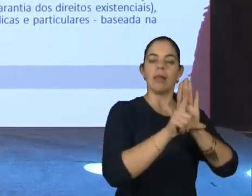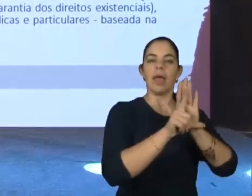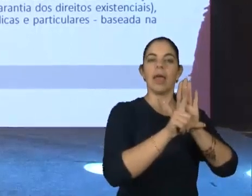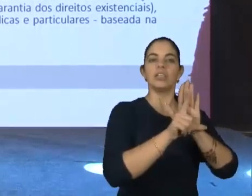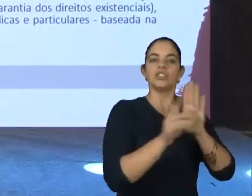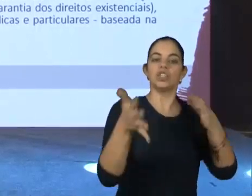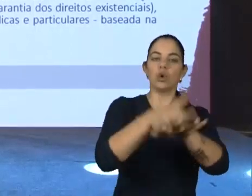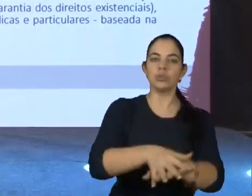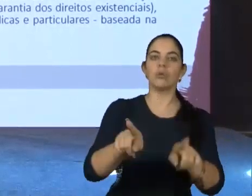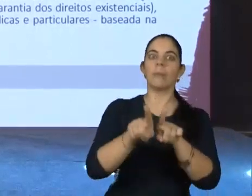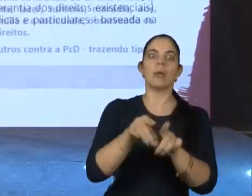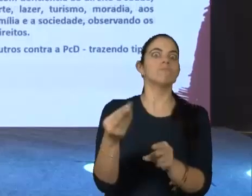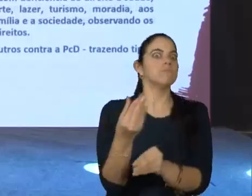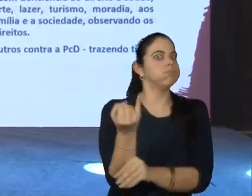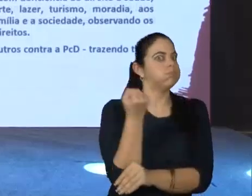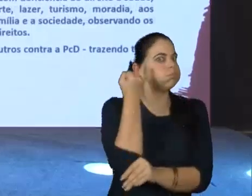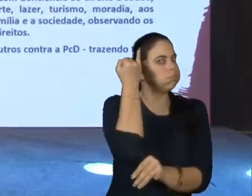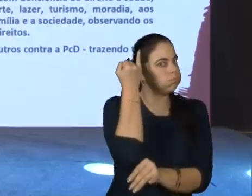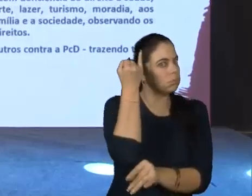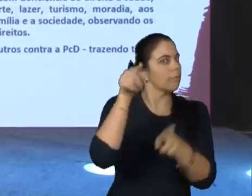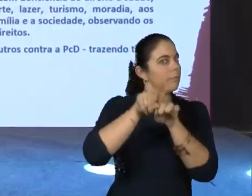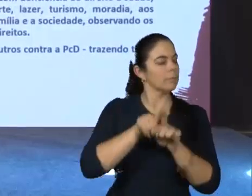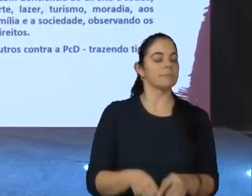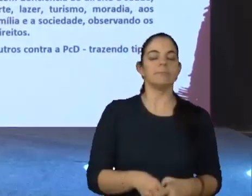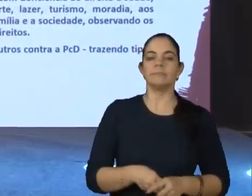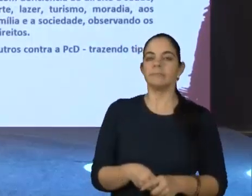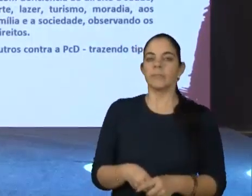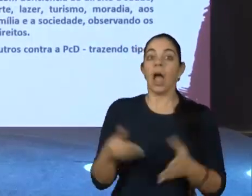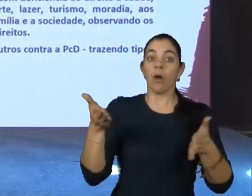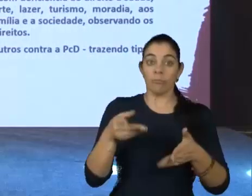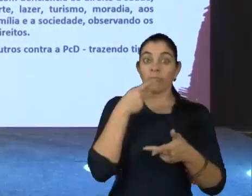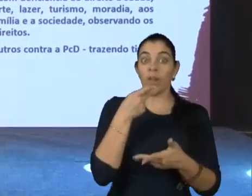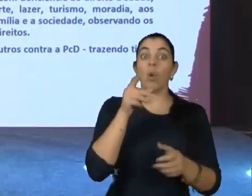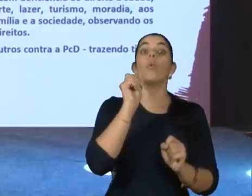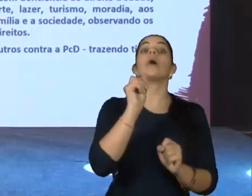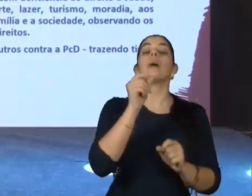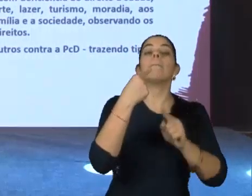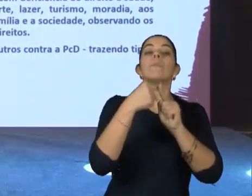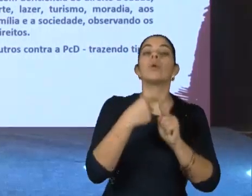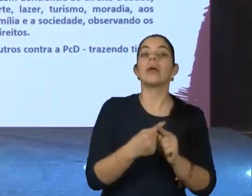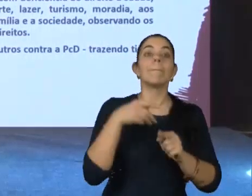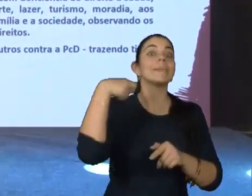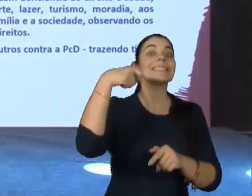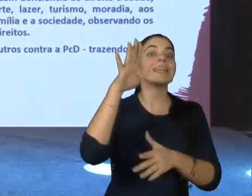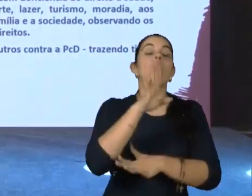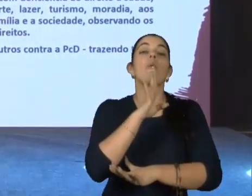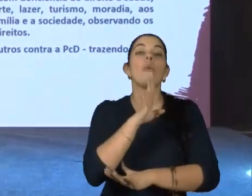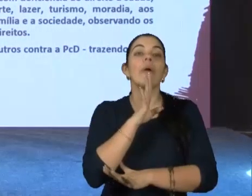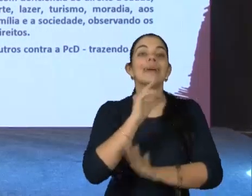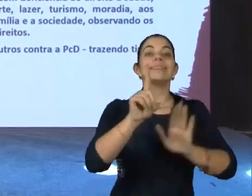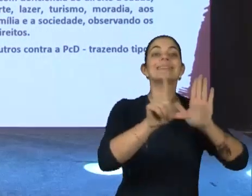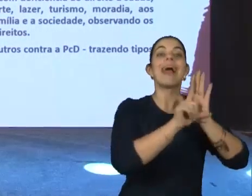importante também. Vamos falar, então, por que a gente precisa conhecer a lei